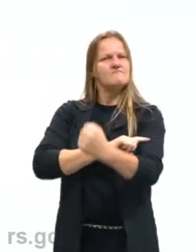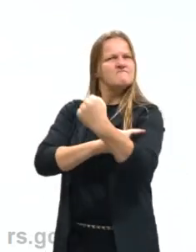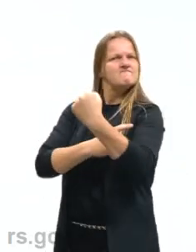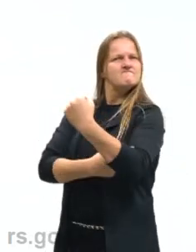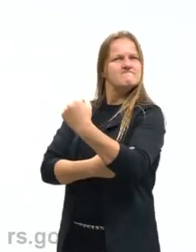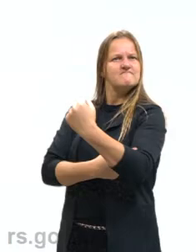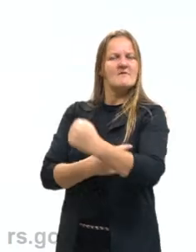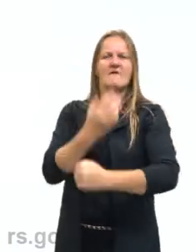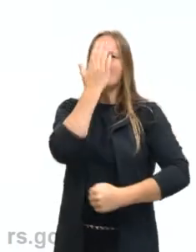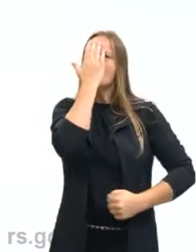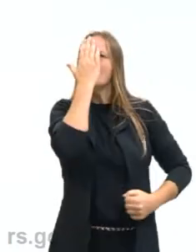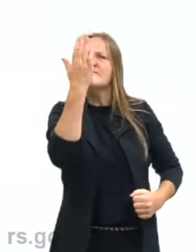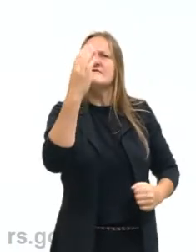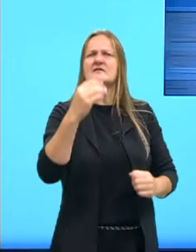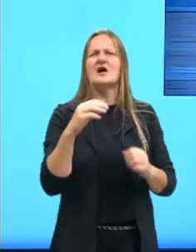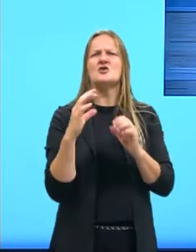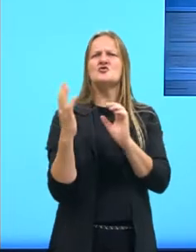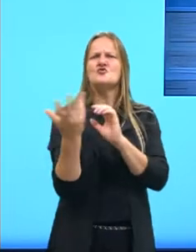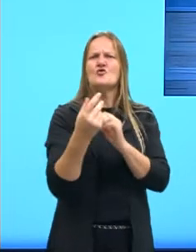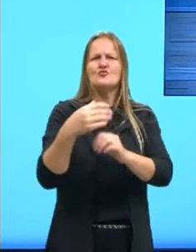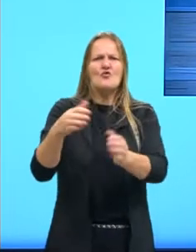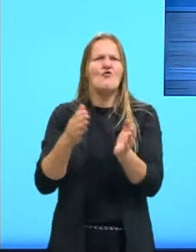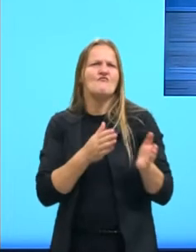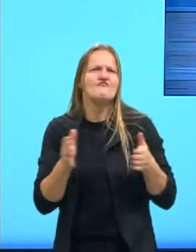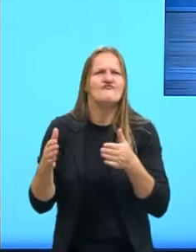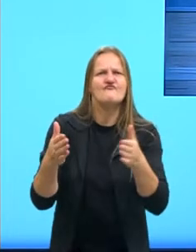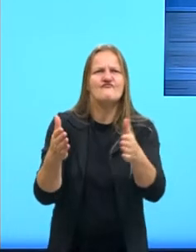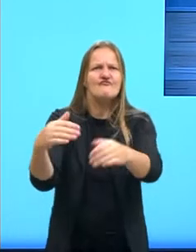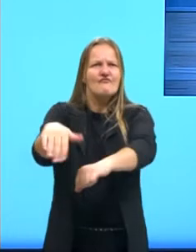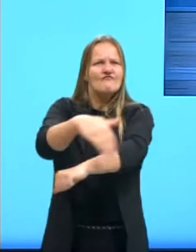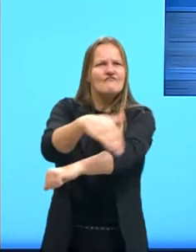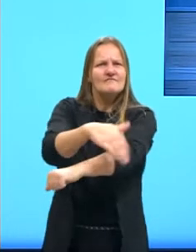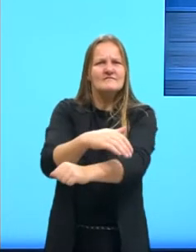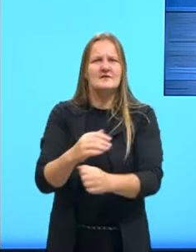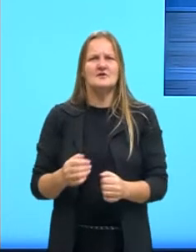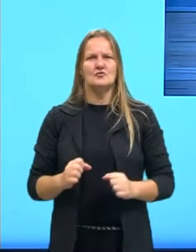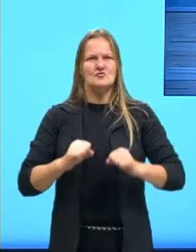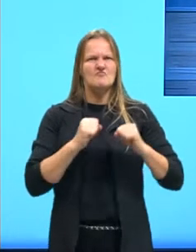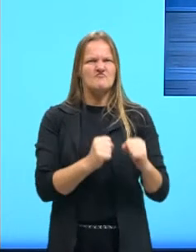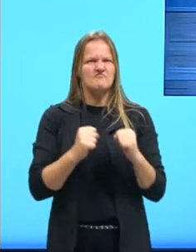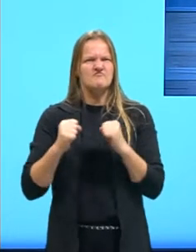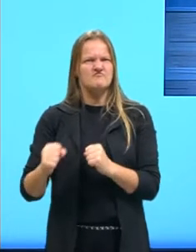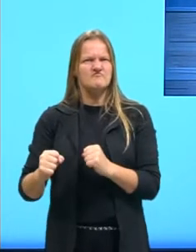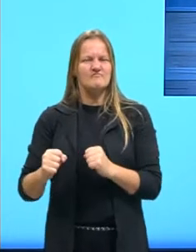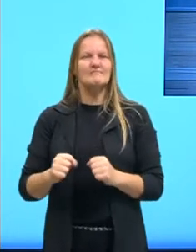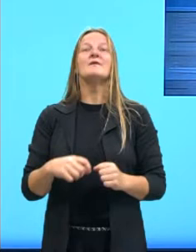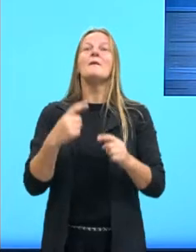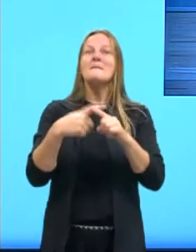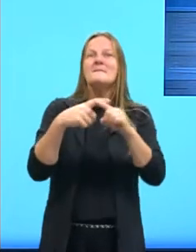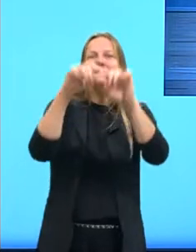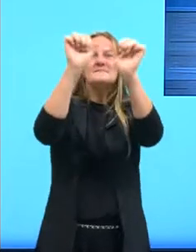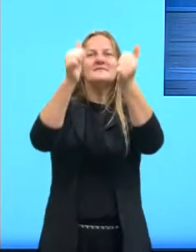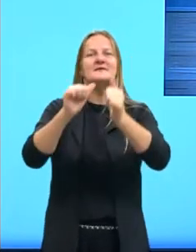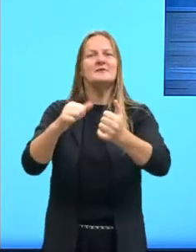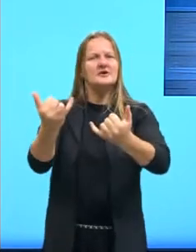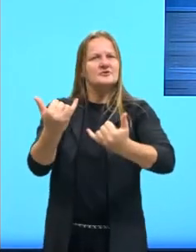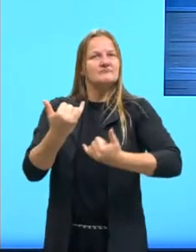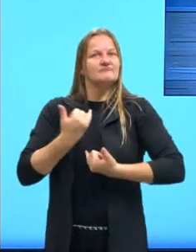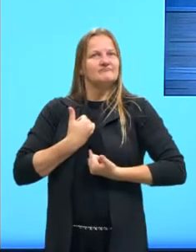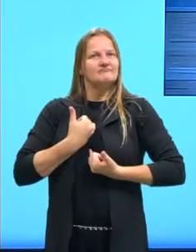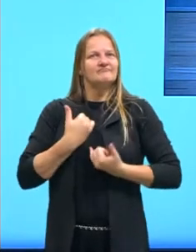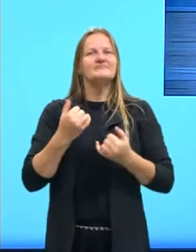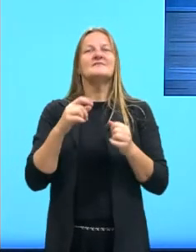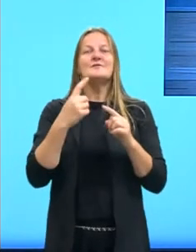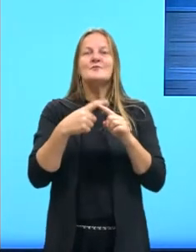enfrentar as adversidades da estrada. E essa imagem publicitária se apropria, então, de um